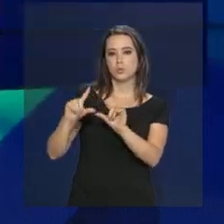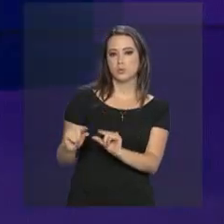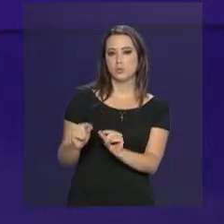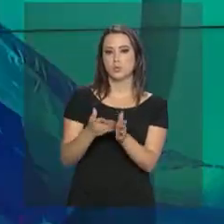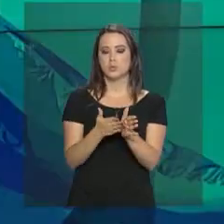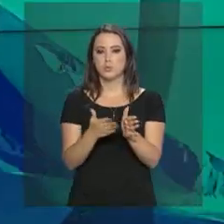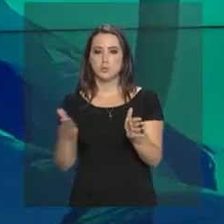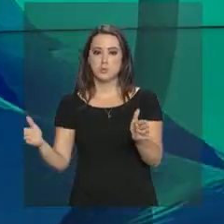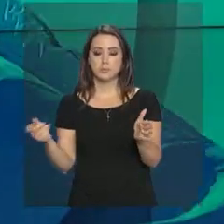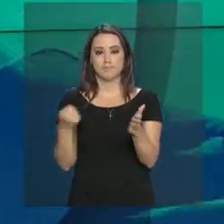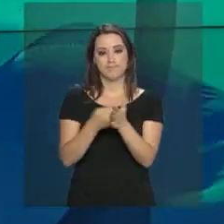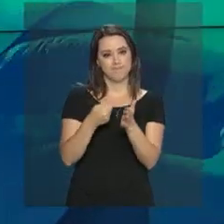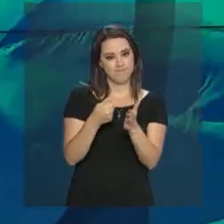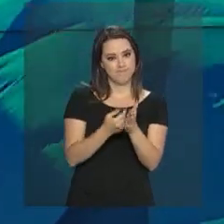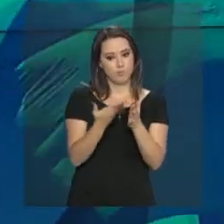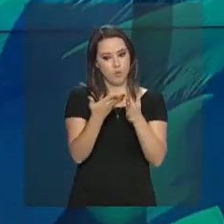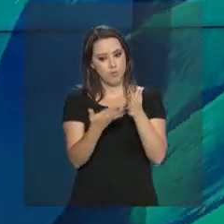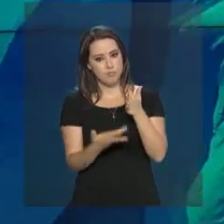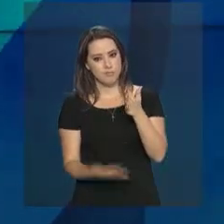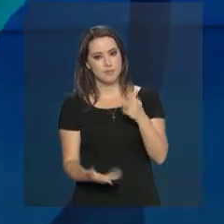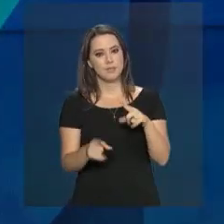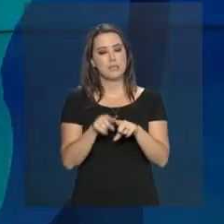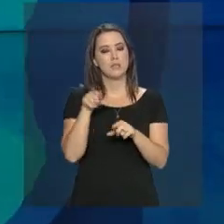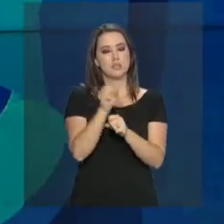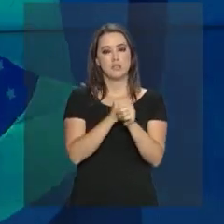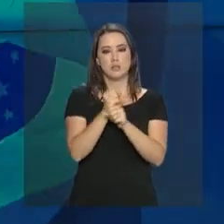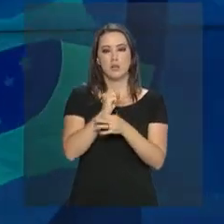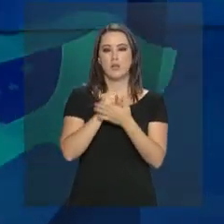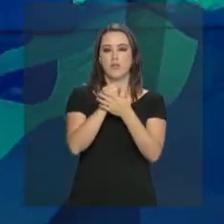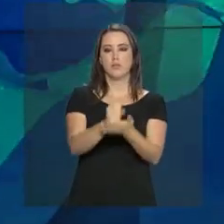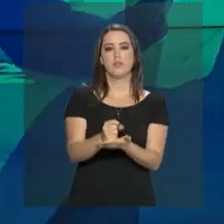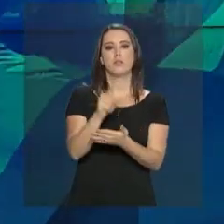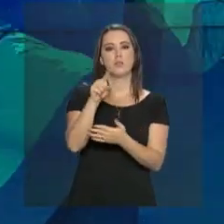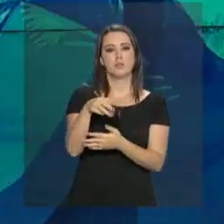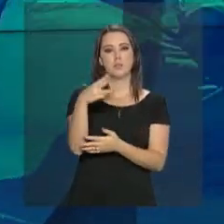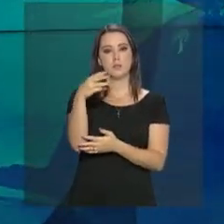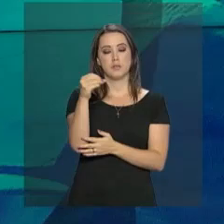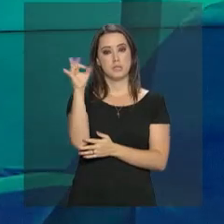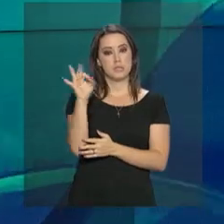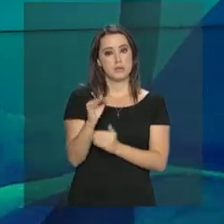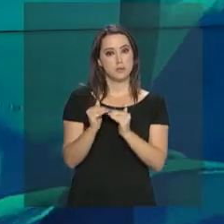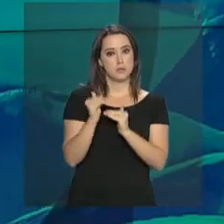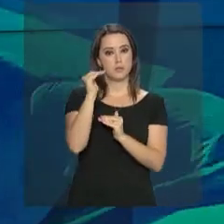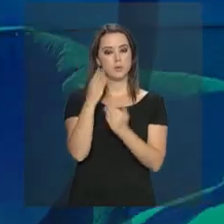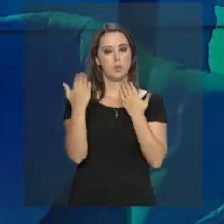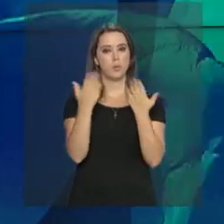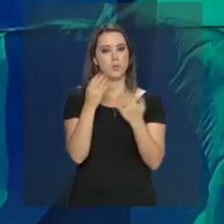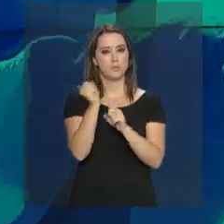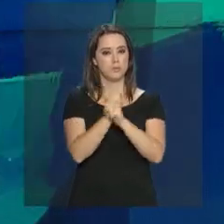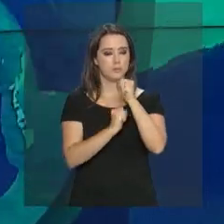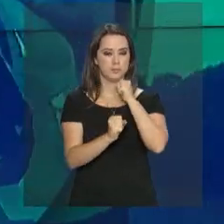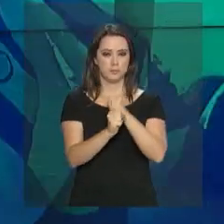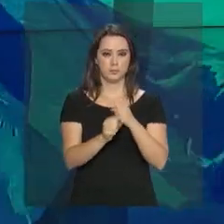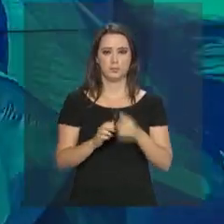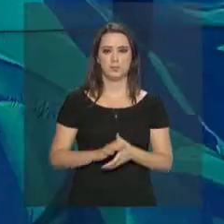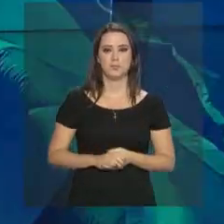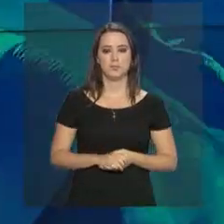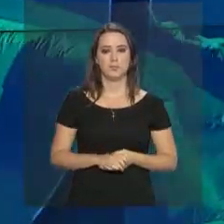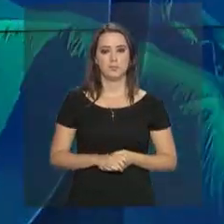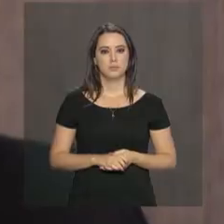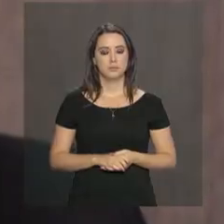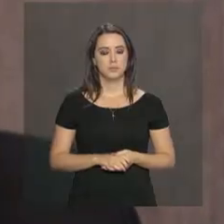baixos e maior prazo de pagamento. Neste ano, a oferta de crédito é 30% maior do que na edição do ano passado.